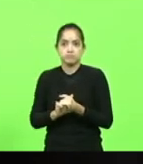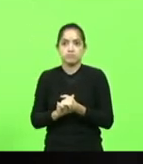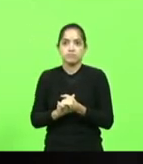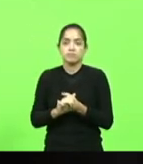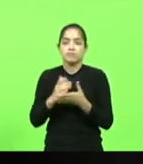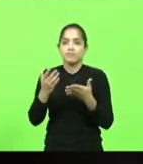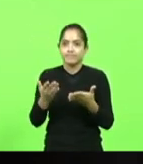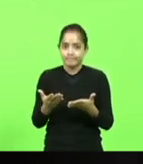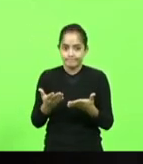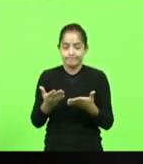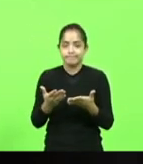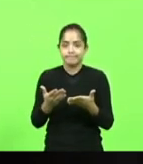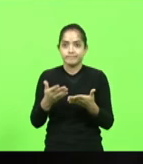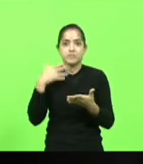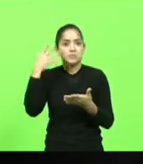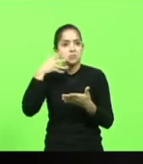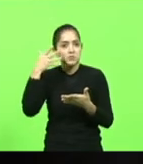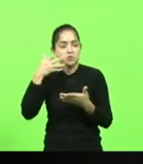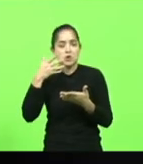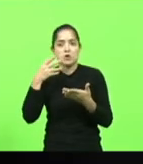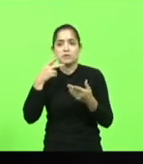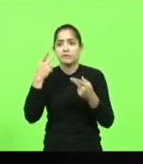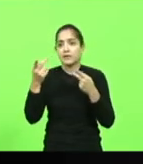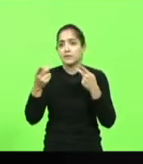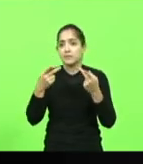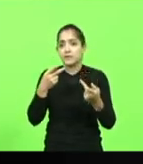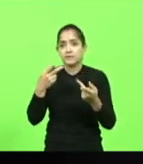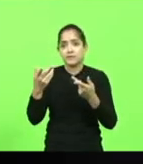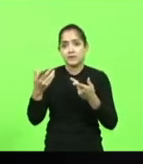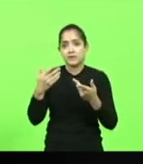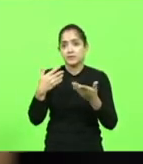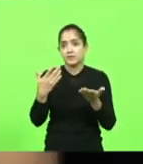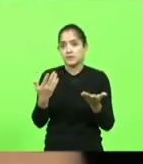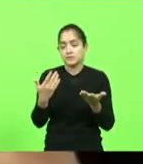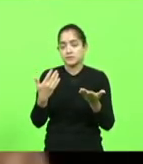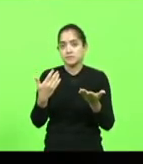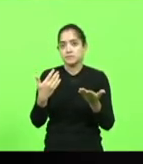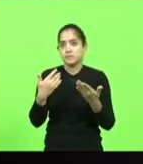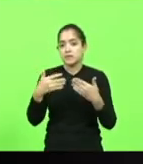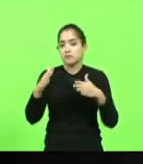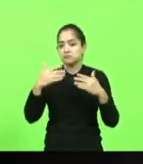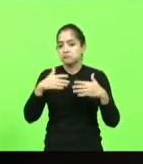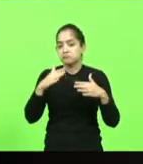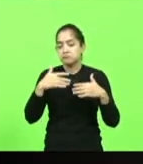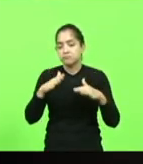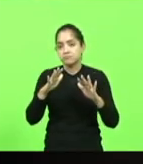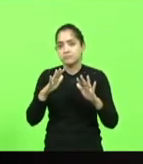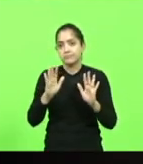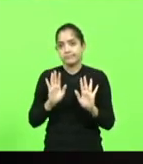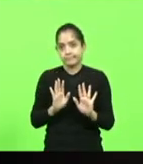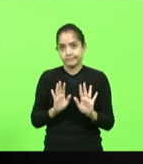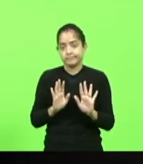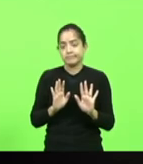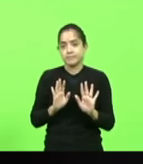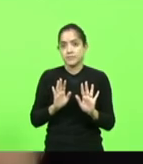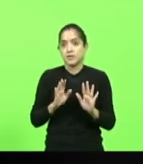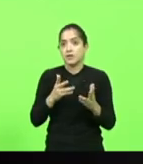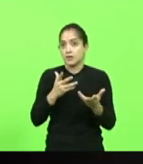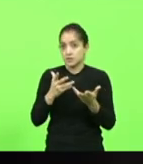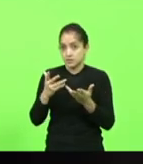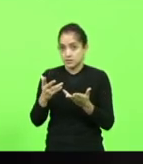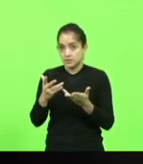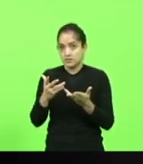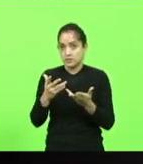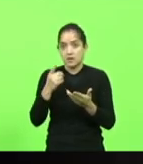mais uma falácia daquelas que conversa para dormir porque nós temos aqui